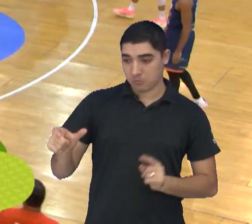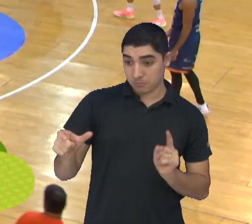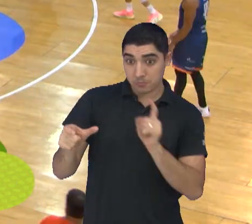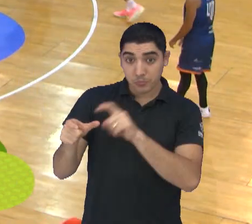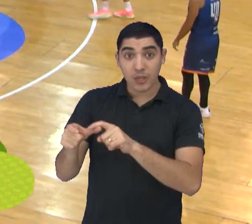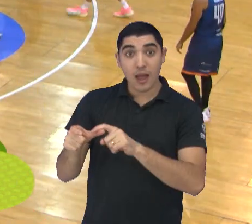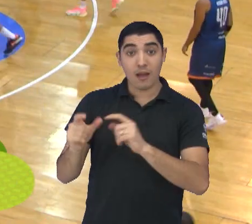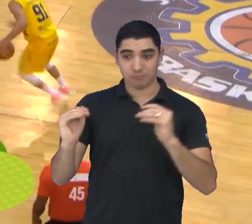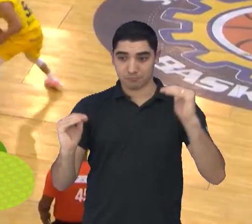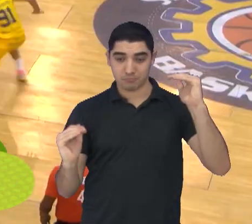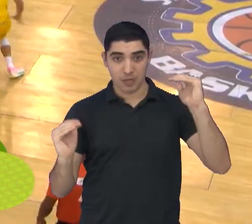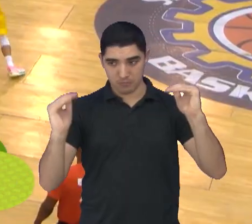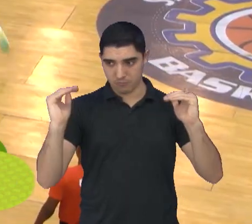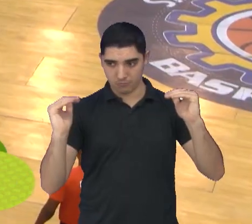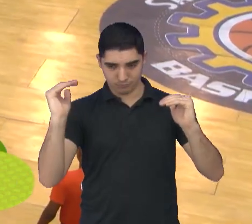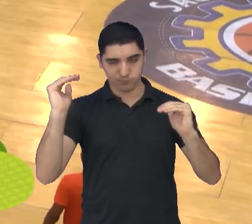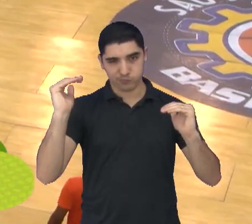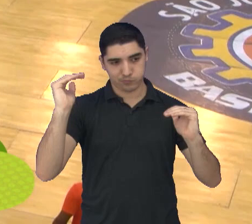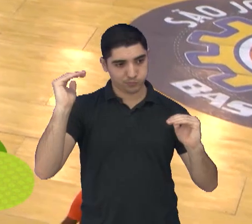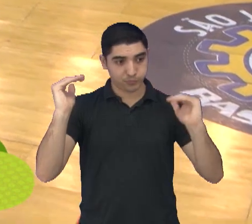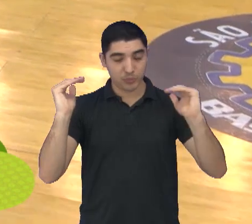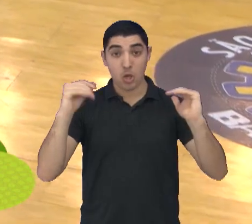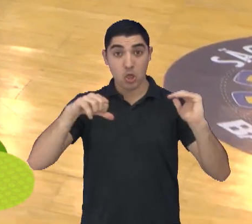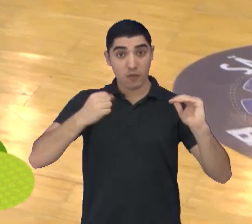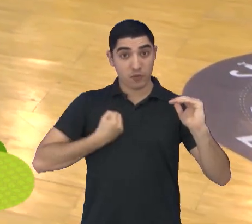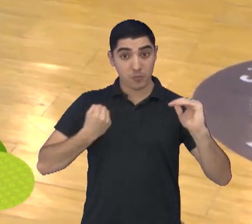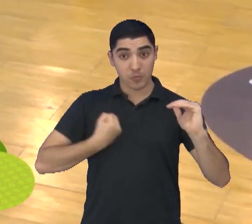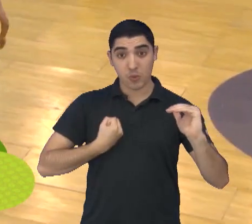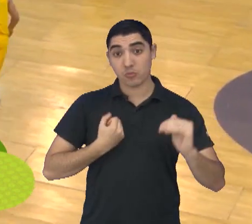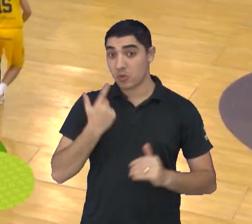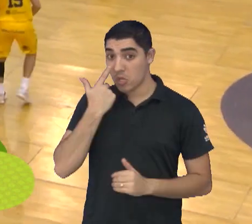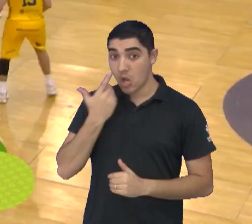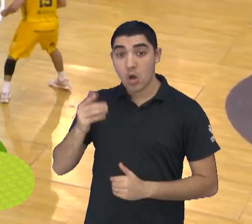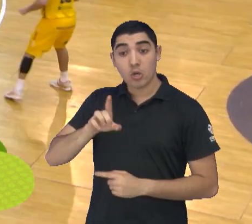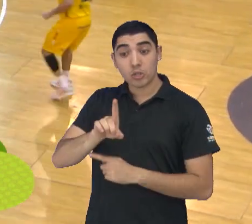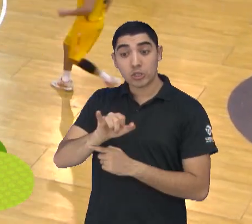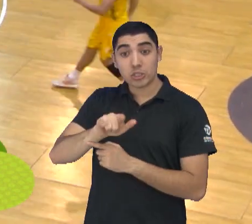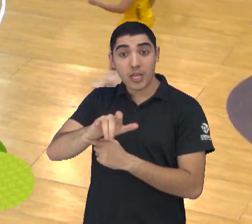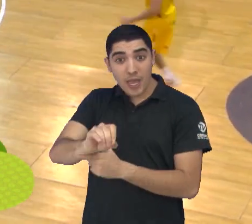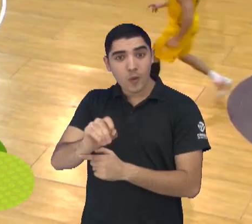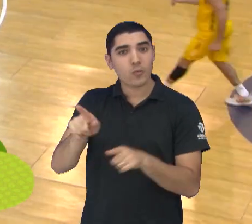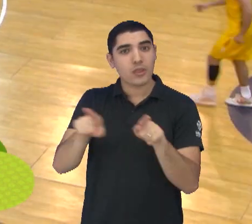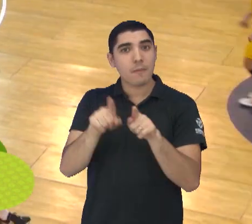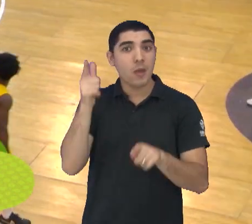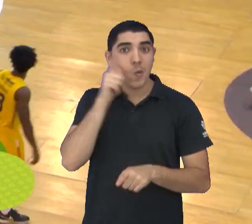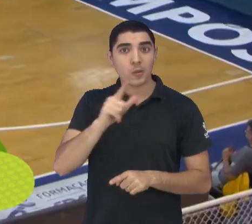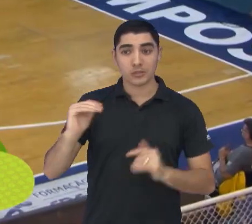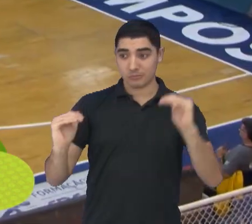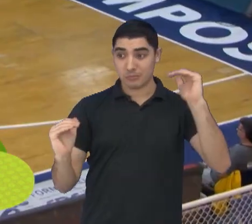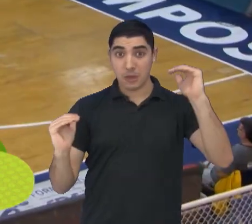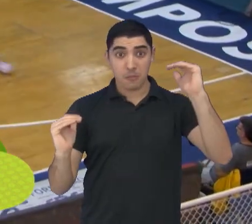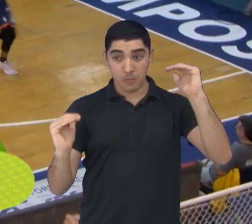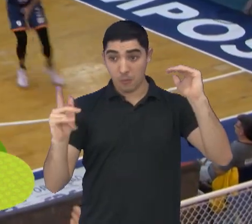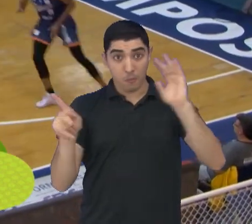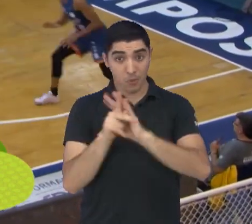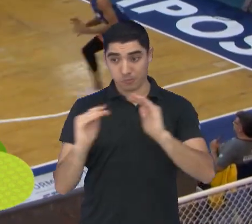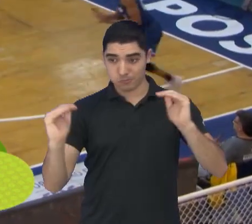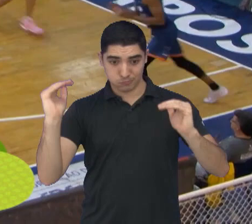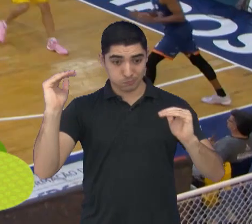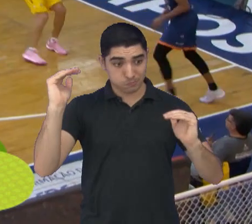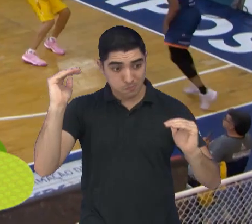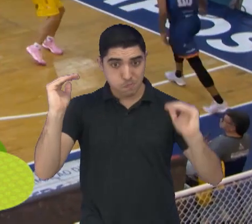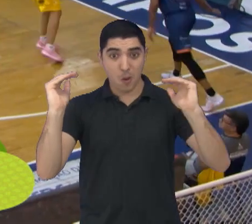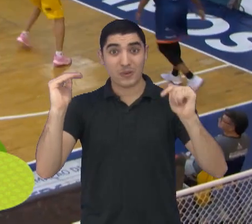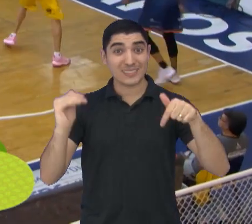vantagem para a Ibana. E na jogada individual de Diego Figueiredo, caiu para 7. Mas o Jacaré